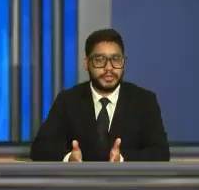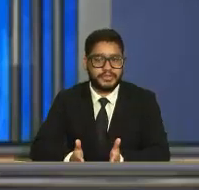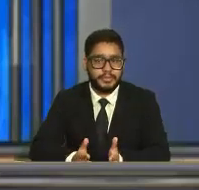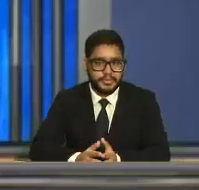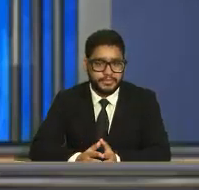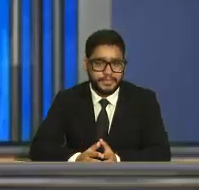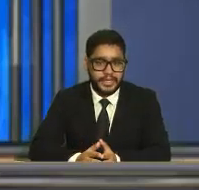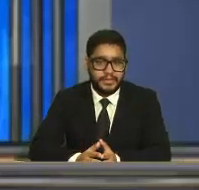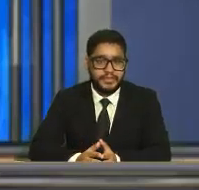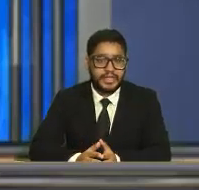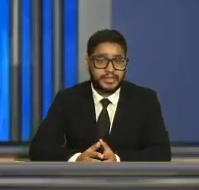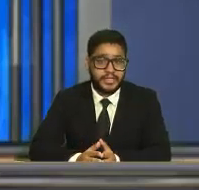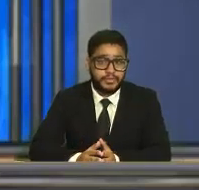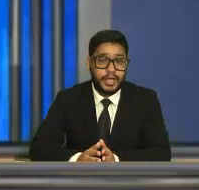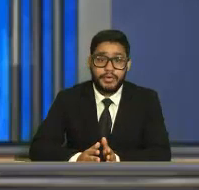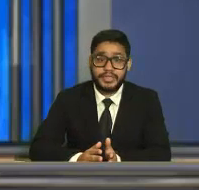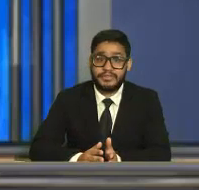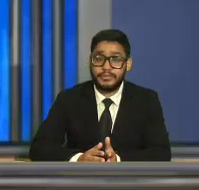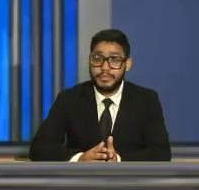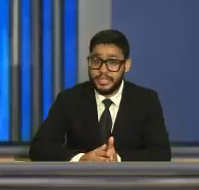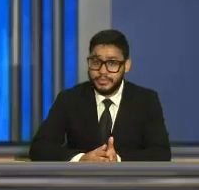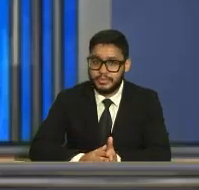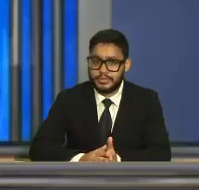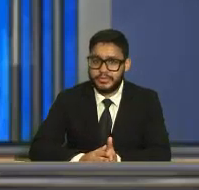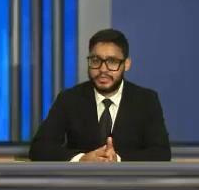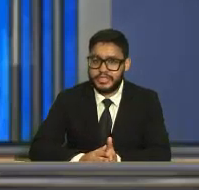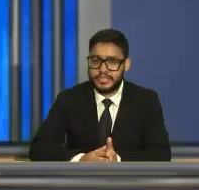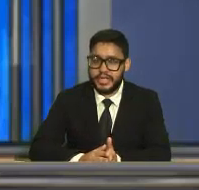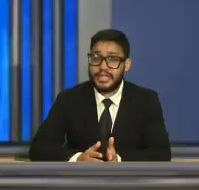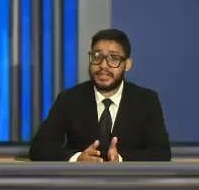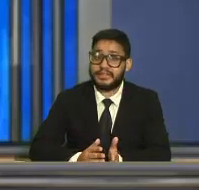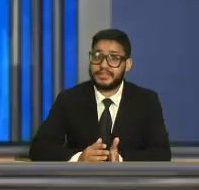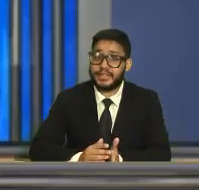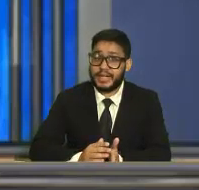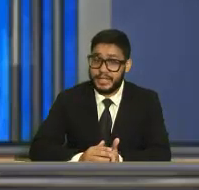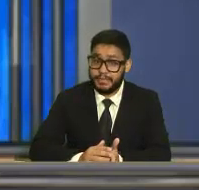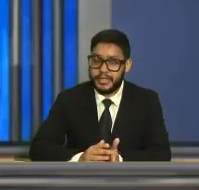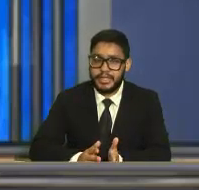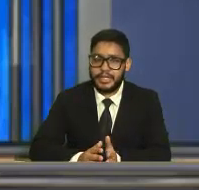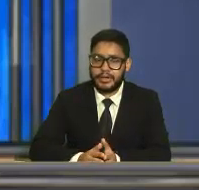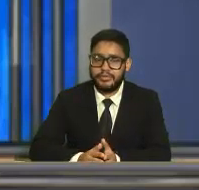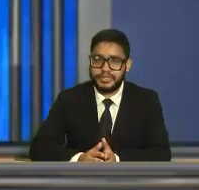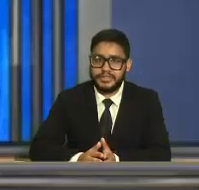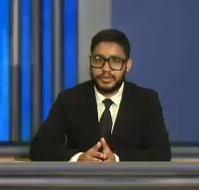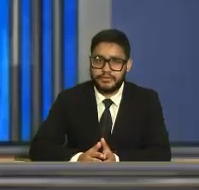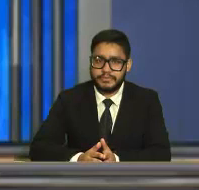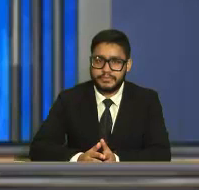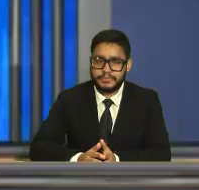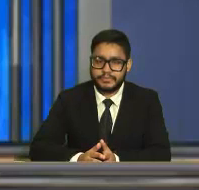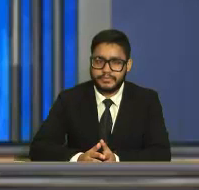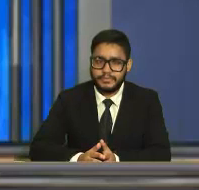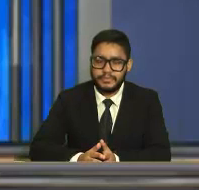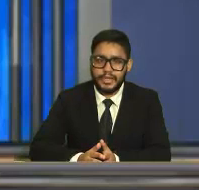-dia, também um Darcy Ribeiro. Fique atento ao intervalo mínimo de 14 dias entre a vacina da gripe e a da Covid-19.